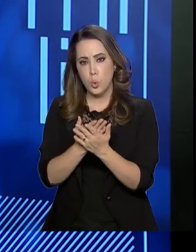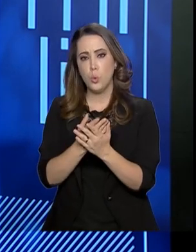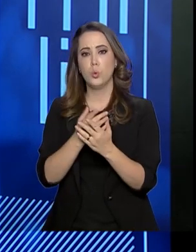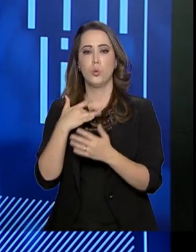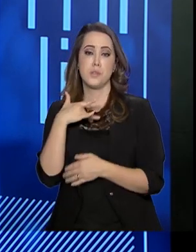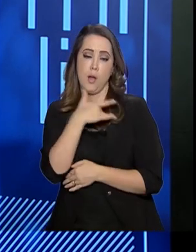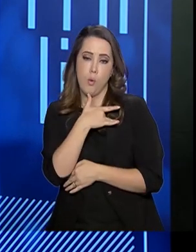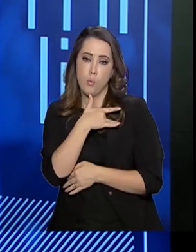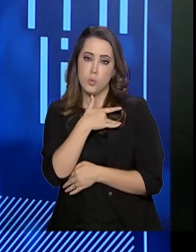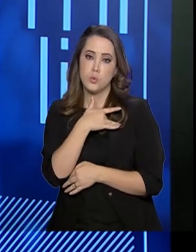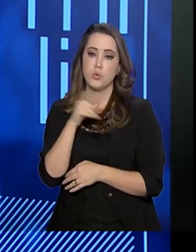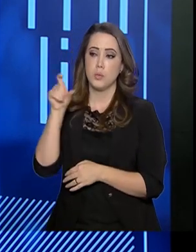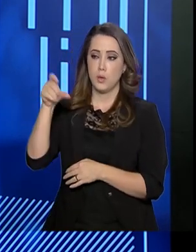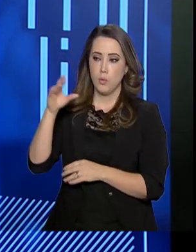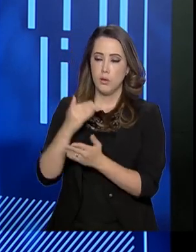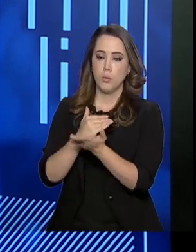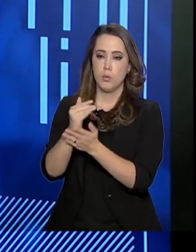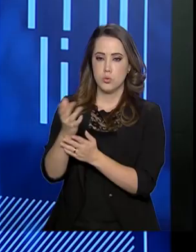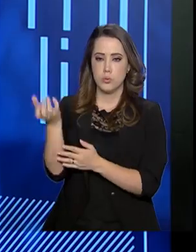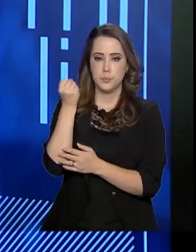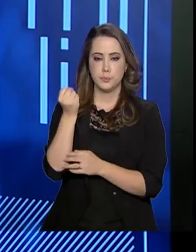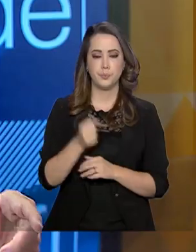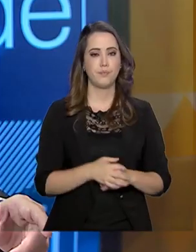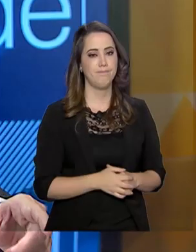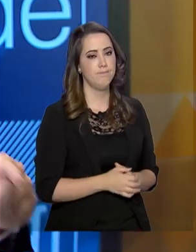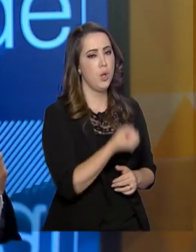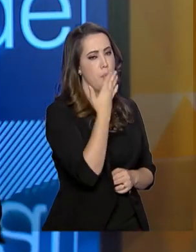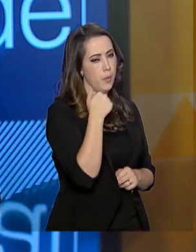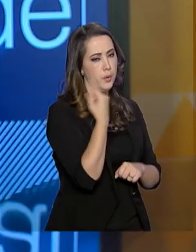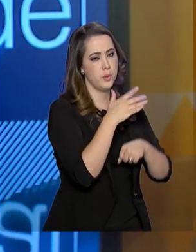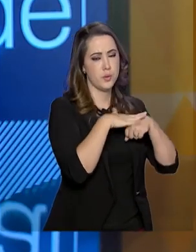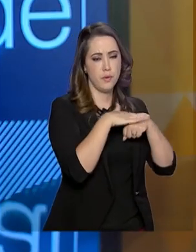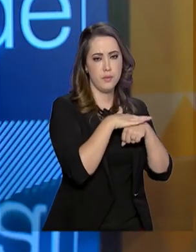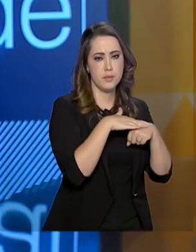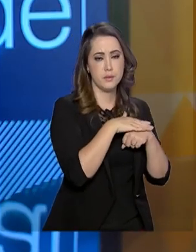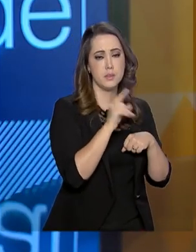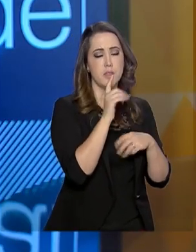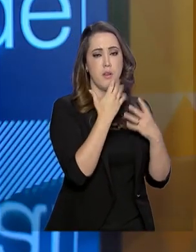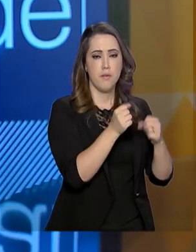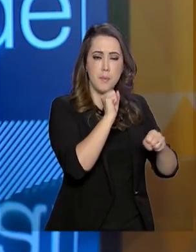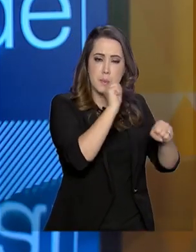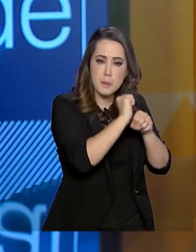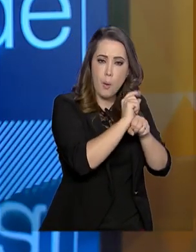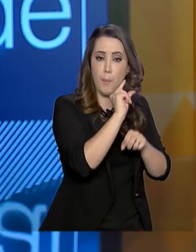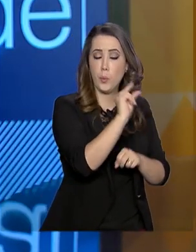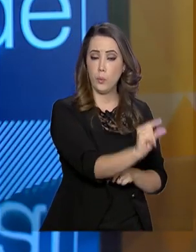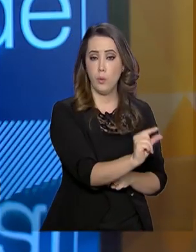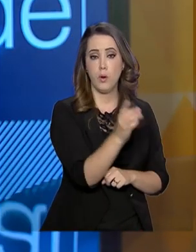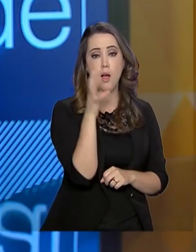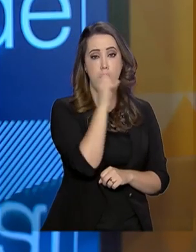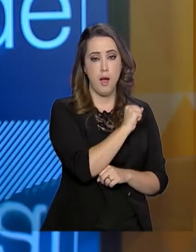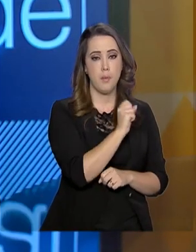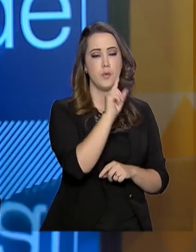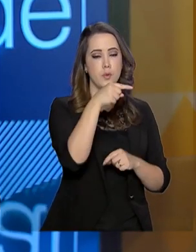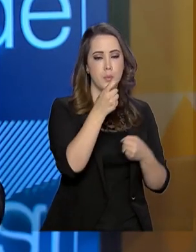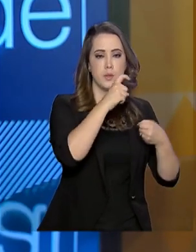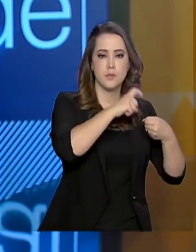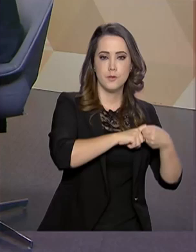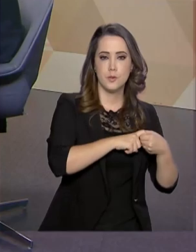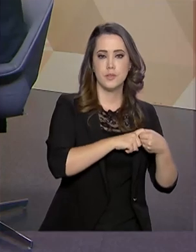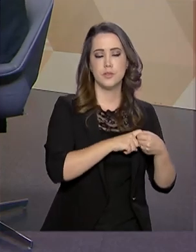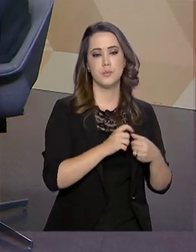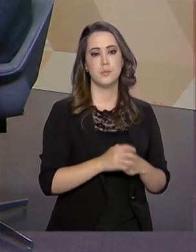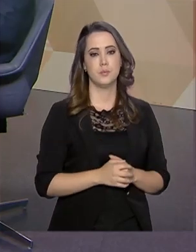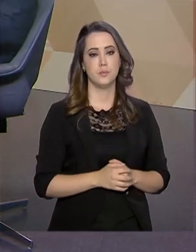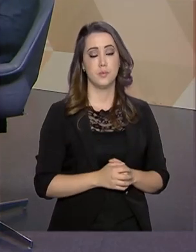para que o benefício seja mantido. Muito boa a nossa conversa. Vamos para um rápido intervalo e voltamos daqui a pouco.